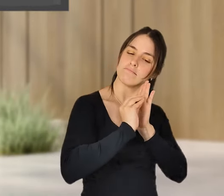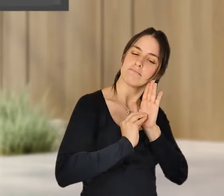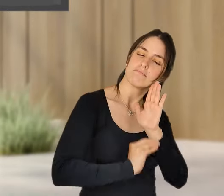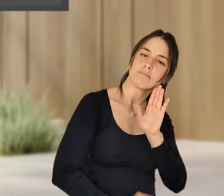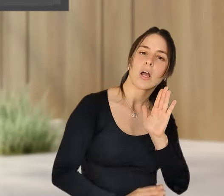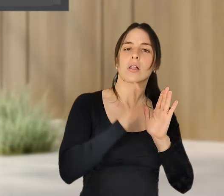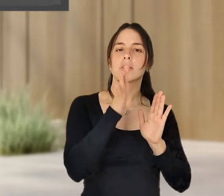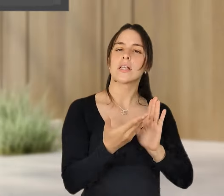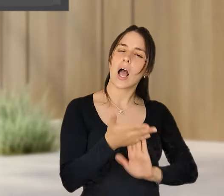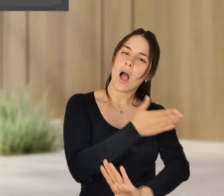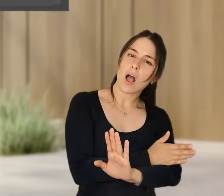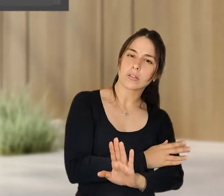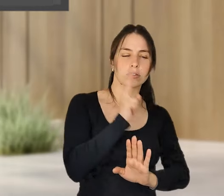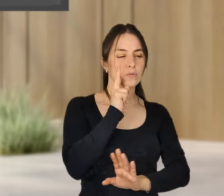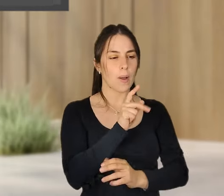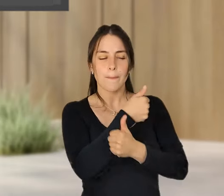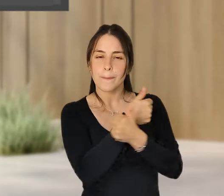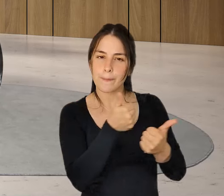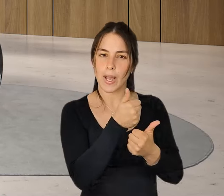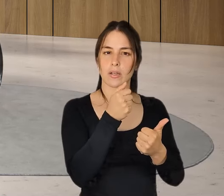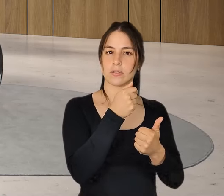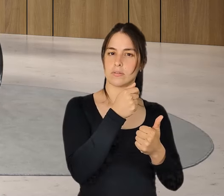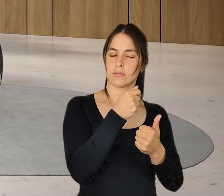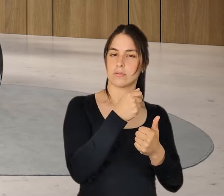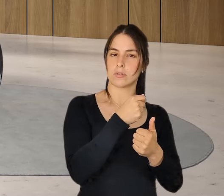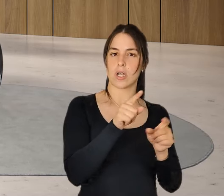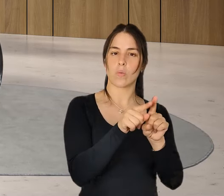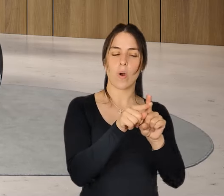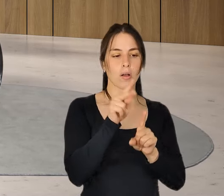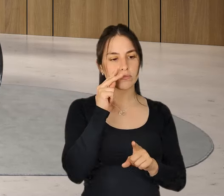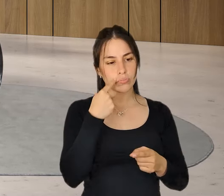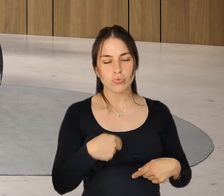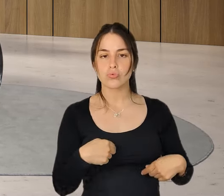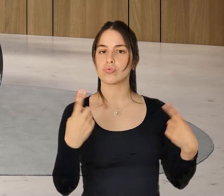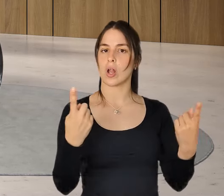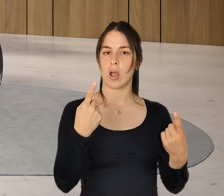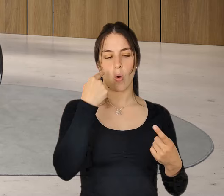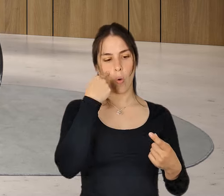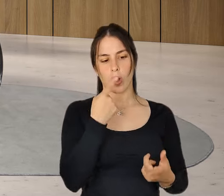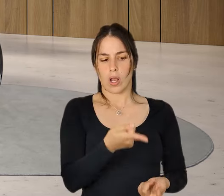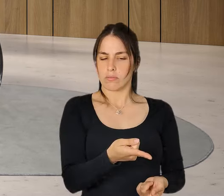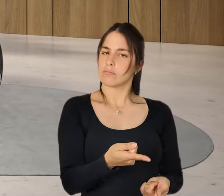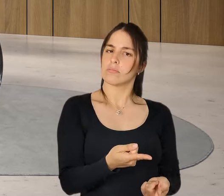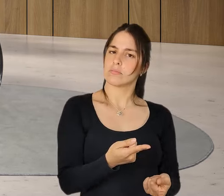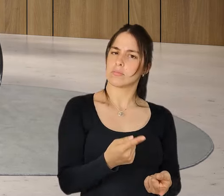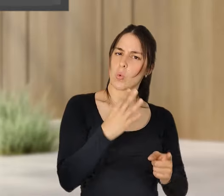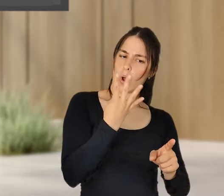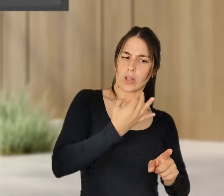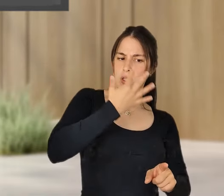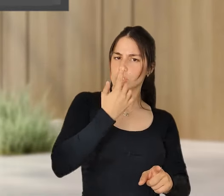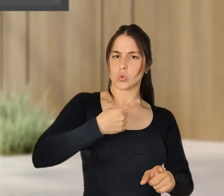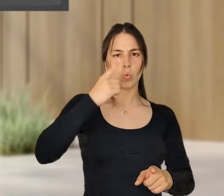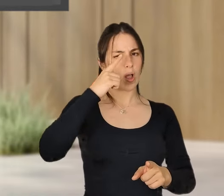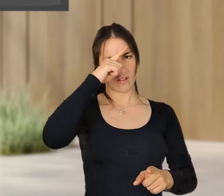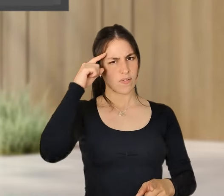tentar estimular, desdramatizar... Uma boa prática, não é? Sim, desdramatizar o conceito de um teste, não é? Não é assim tão difícil.